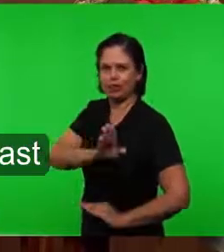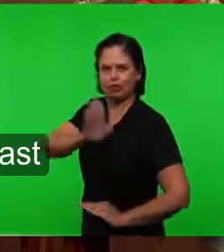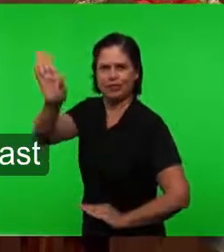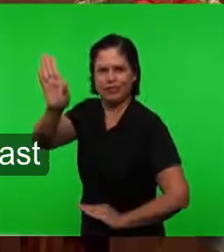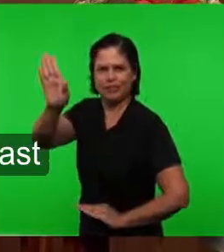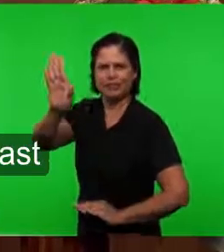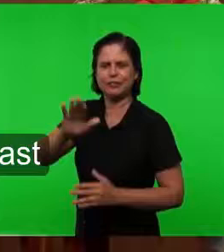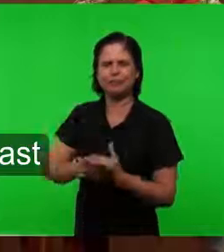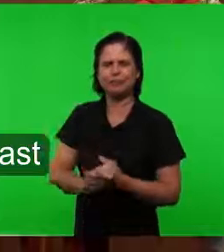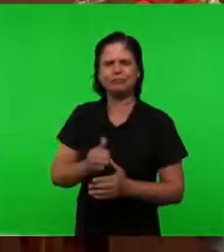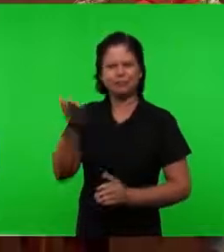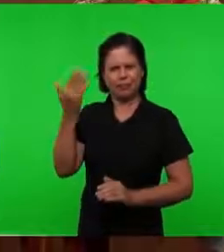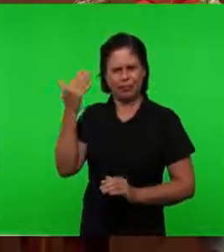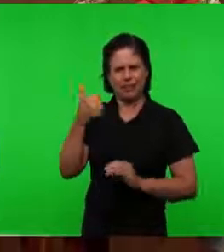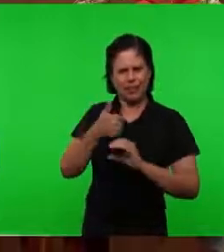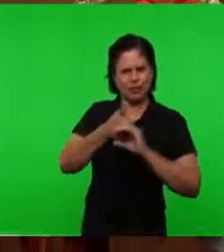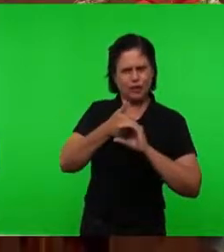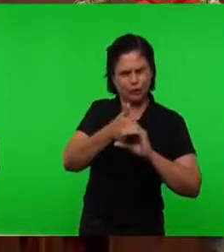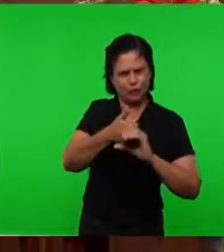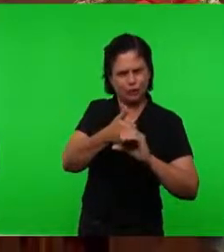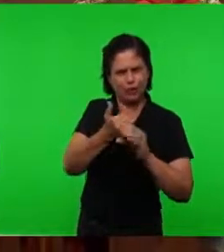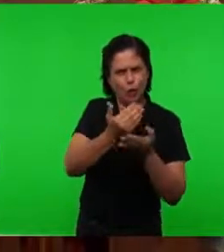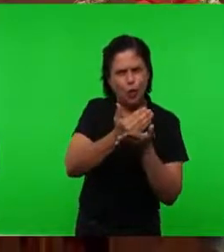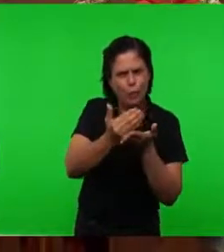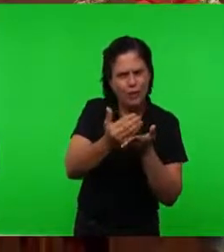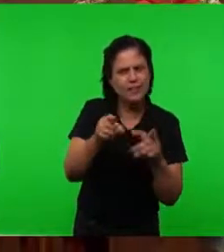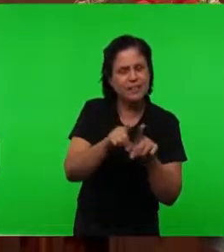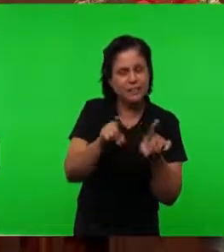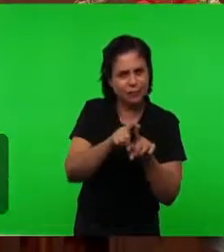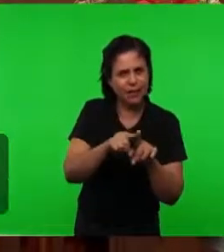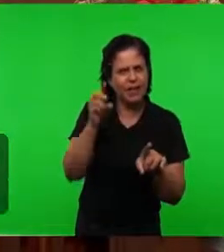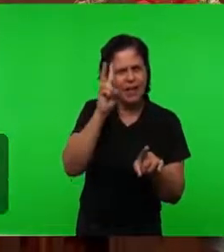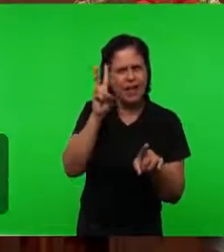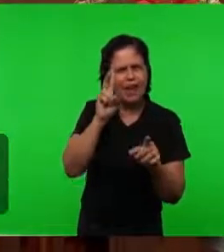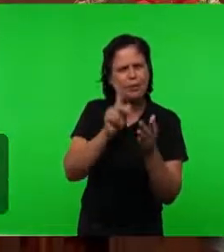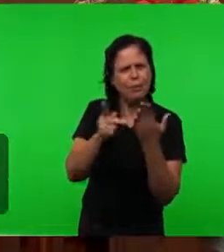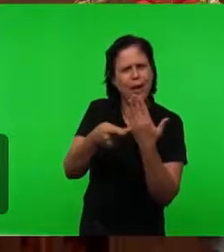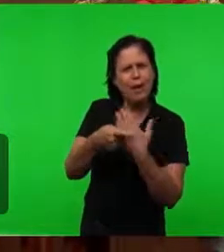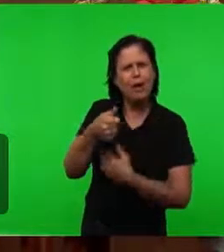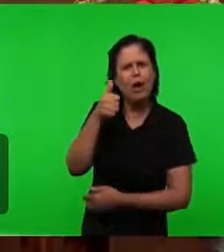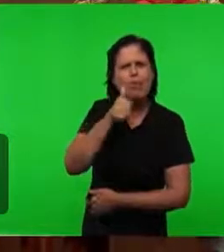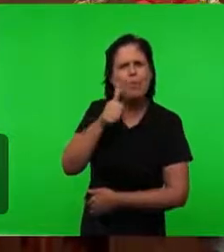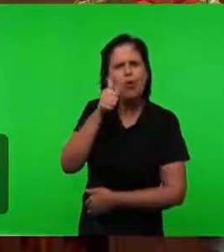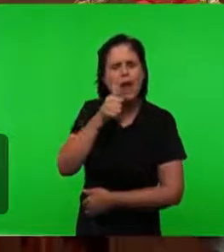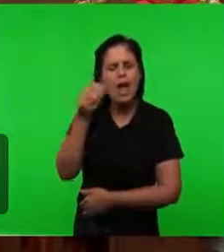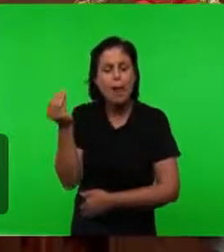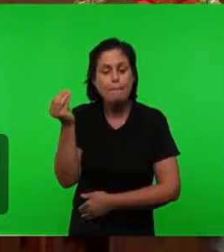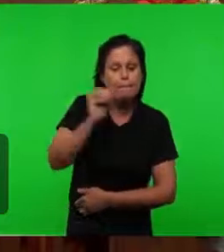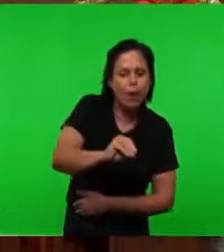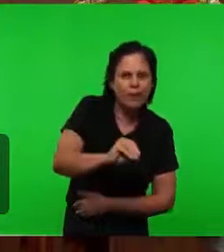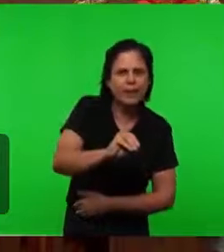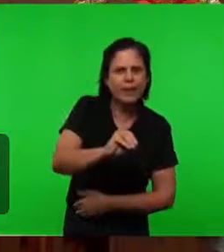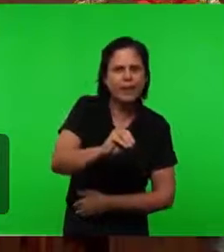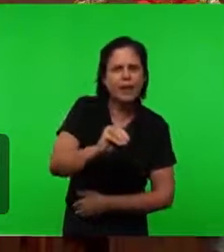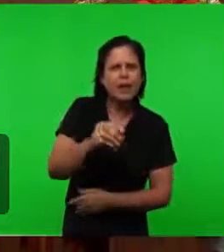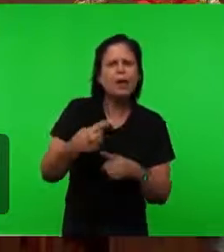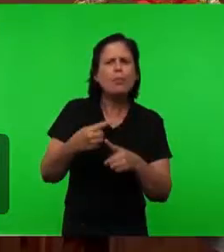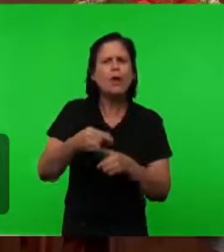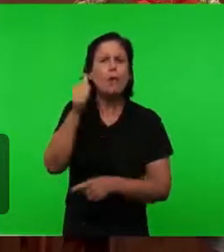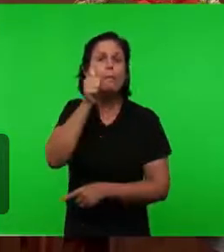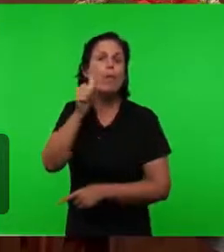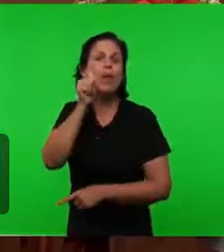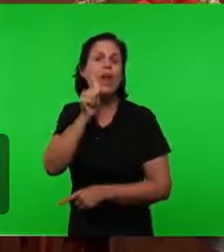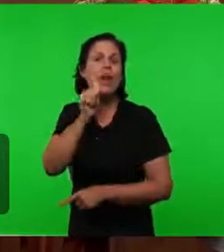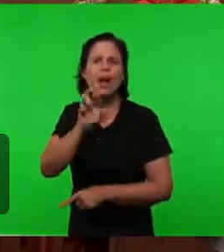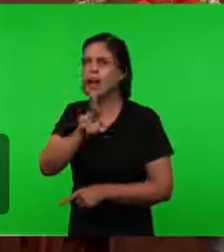cristianismo Naquele período Do fermento Ele coloca A mulher Por que usa a palavra Mulher Porque não é A igreja fiel A igreja